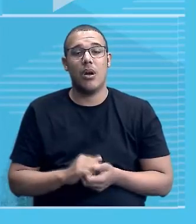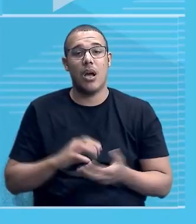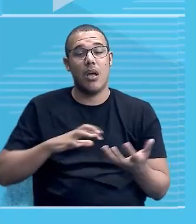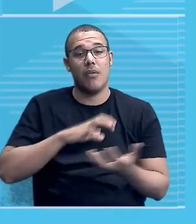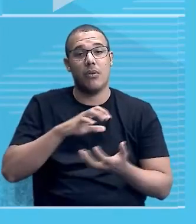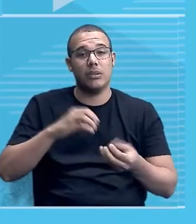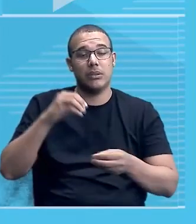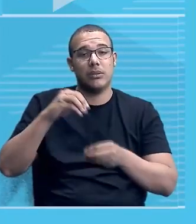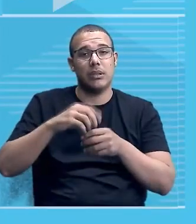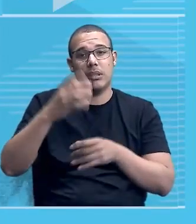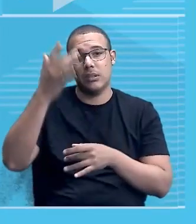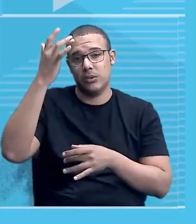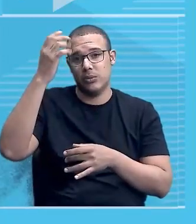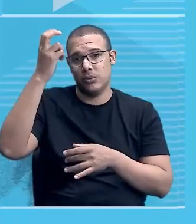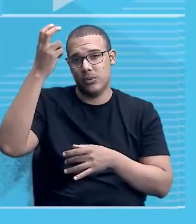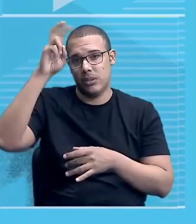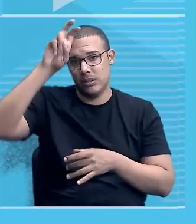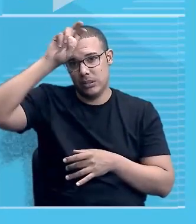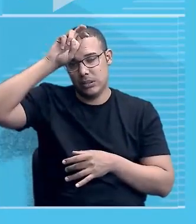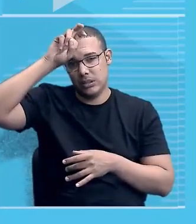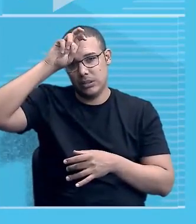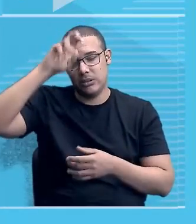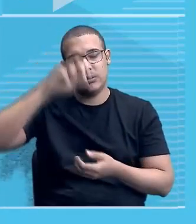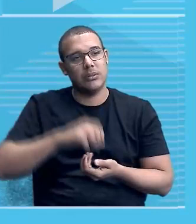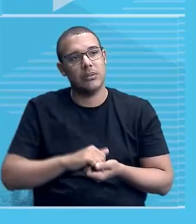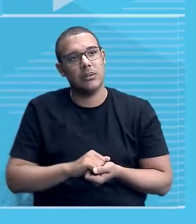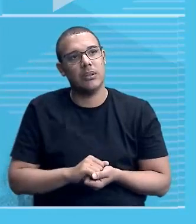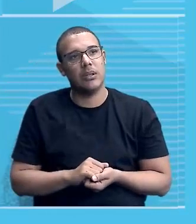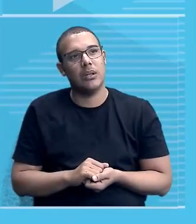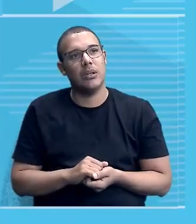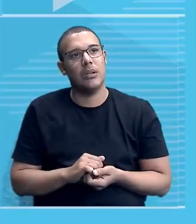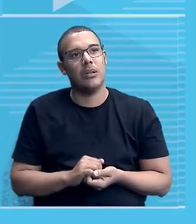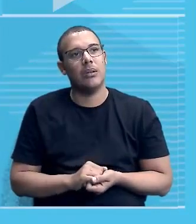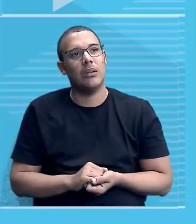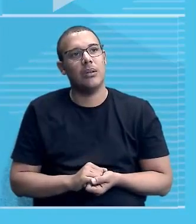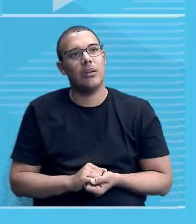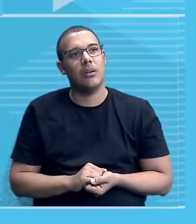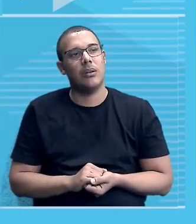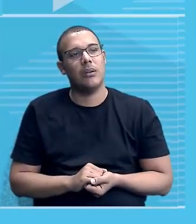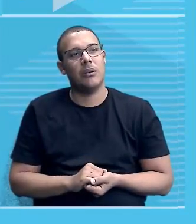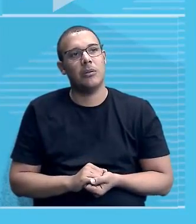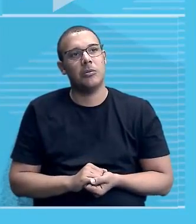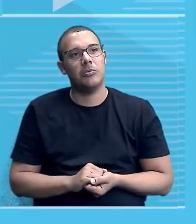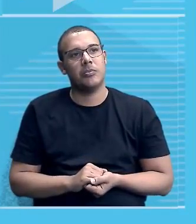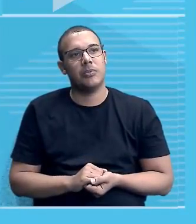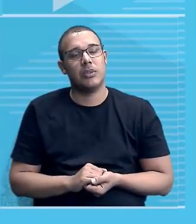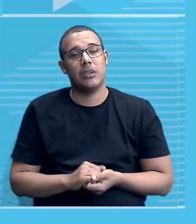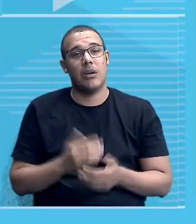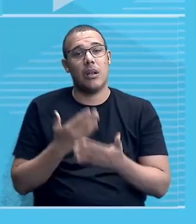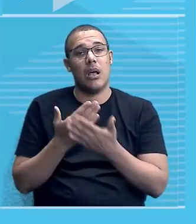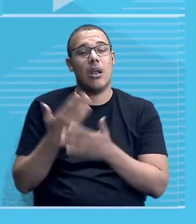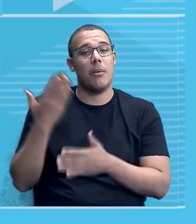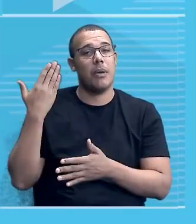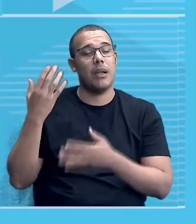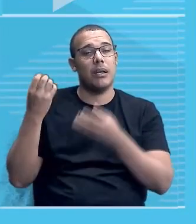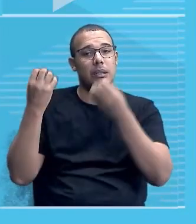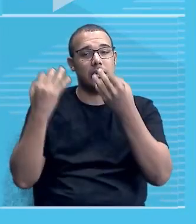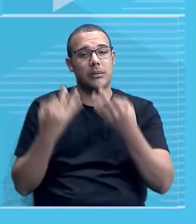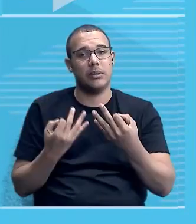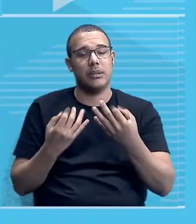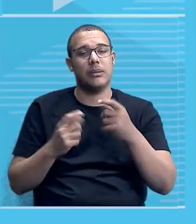comentamos na aula anterior, isso aqui é uma sequência, são duas aulas, na aula anterior, nós falamos